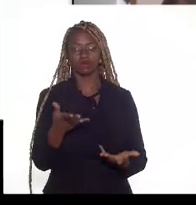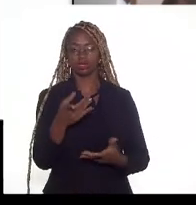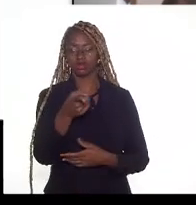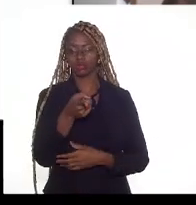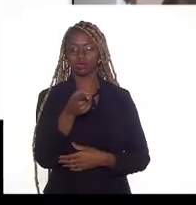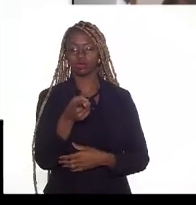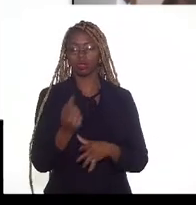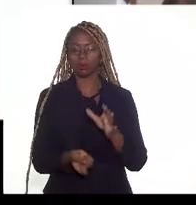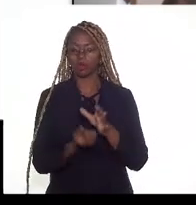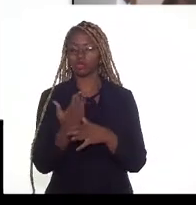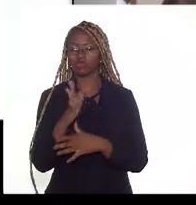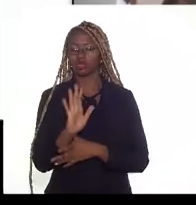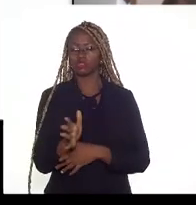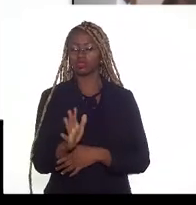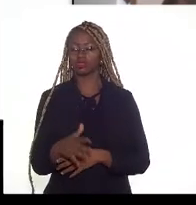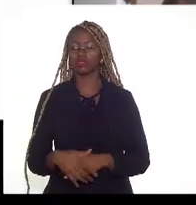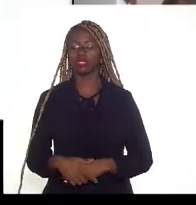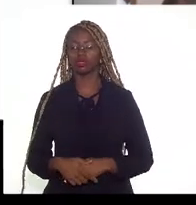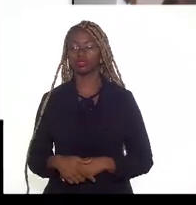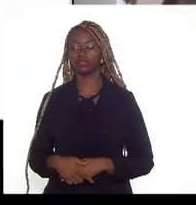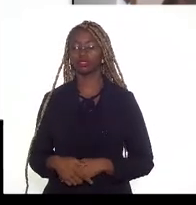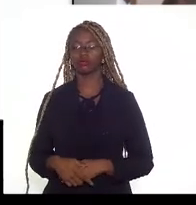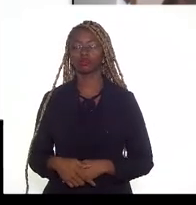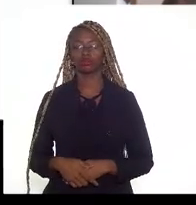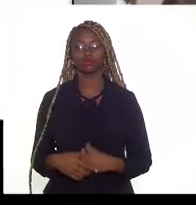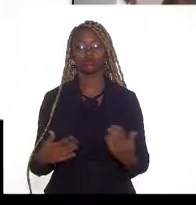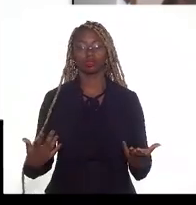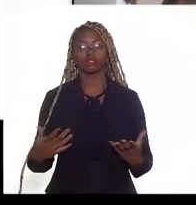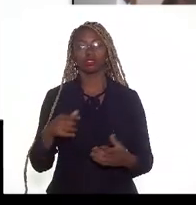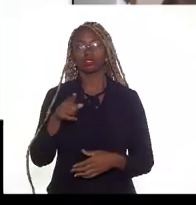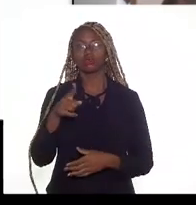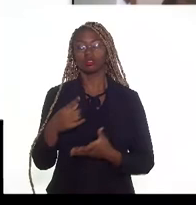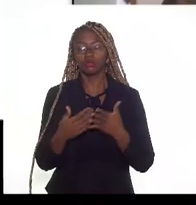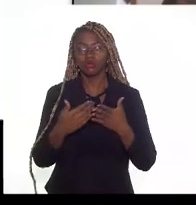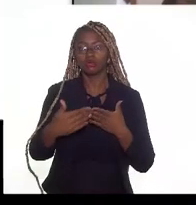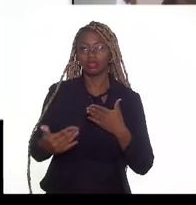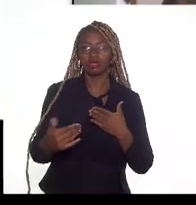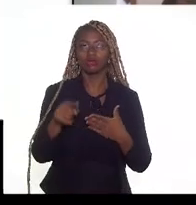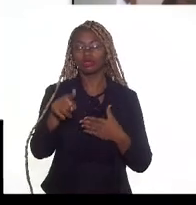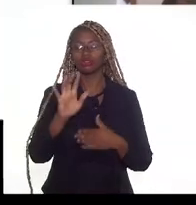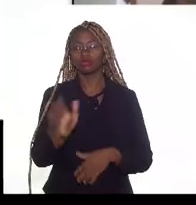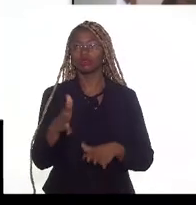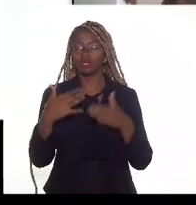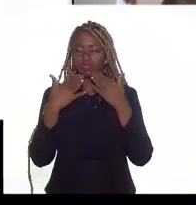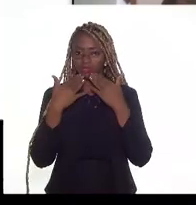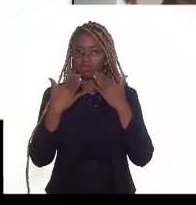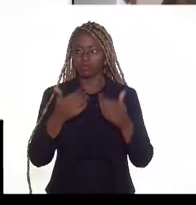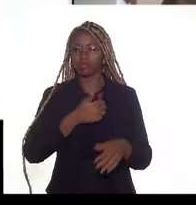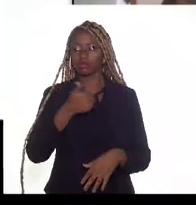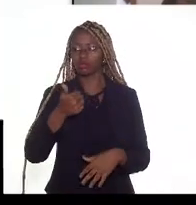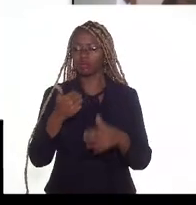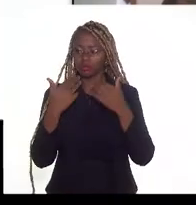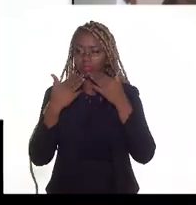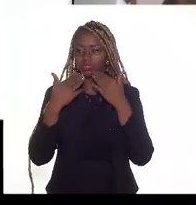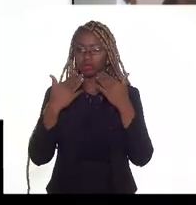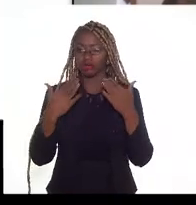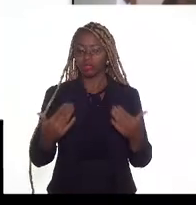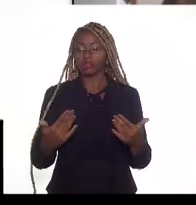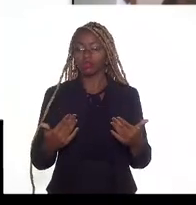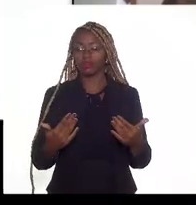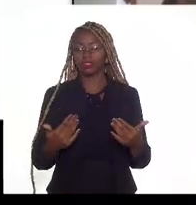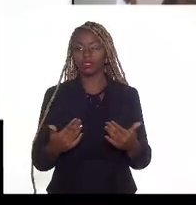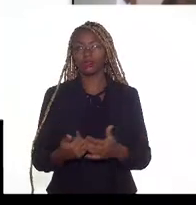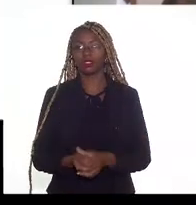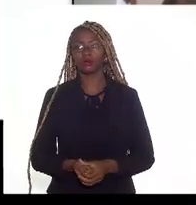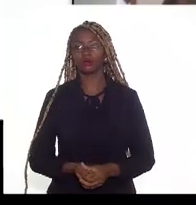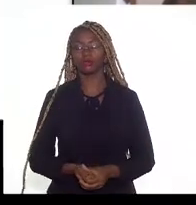produzido. Aí, a partir da receita bruta, como já foi apresentado lá na primeira apresentação e tem explicado